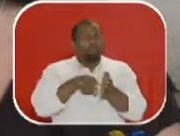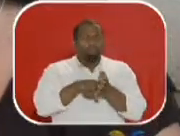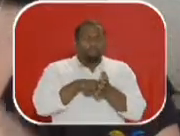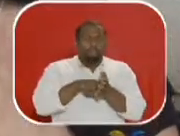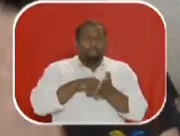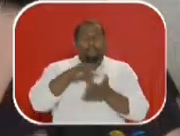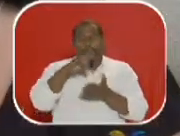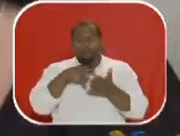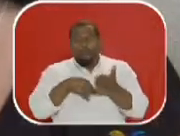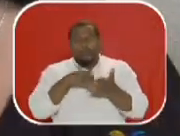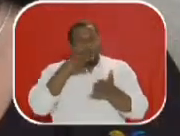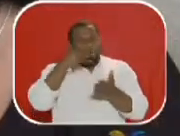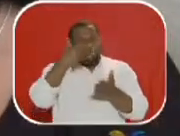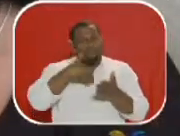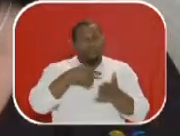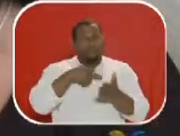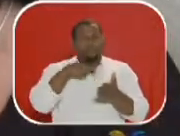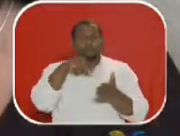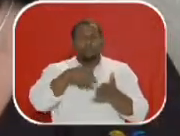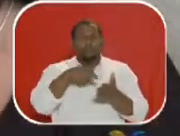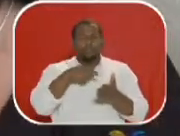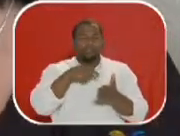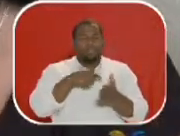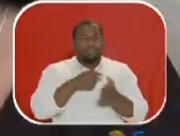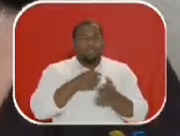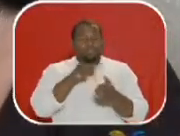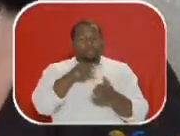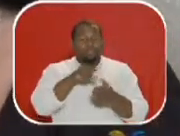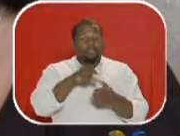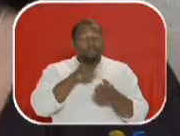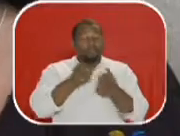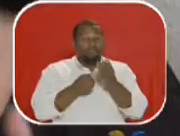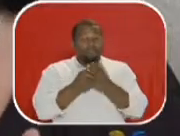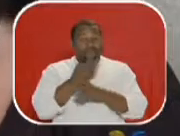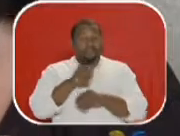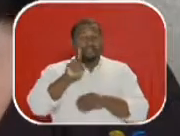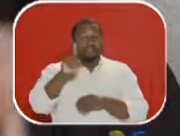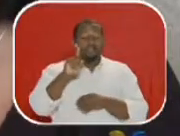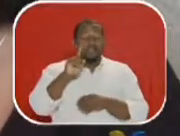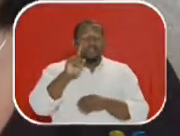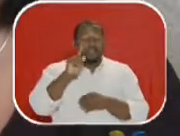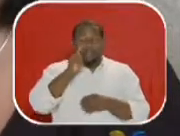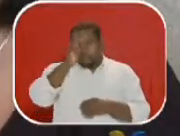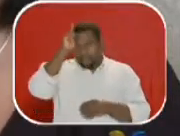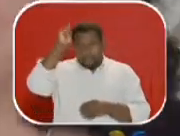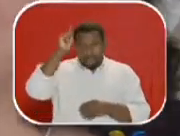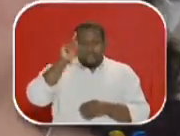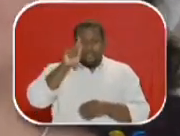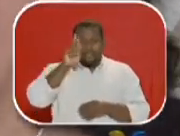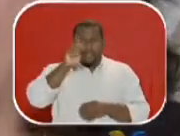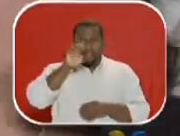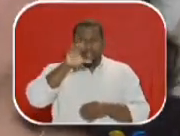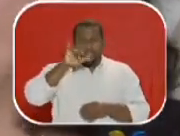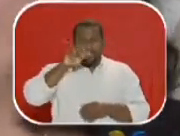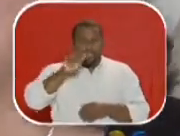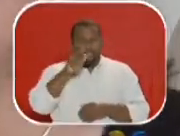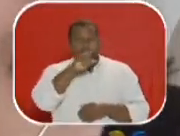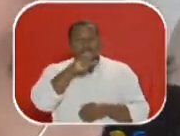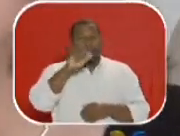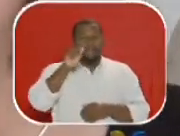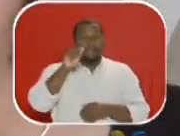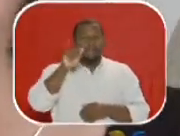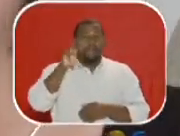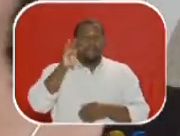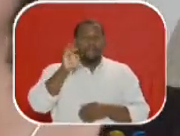existentes, os documentos, está situado realmente na Grécia, em Atenas. Ele nasce exatamente